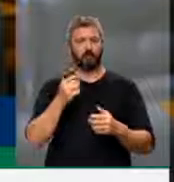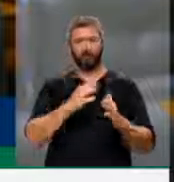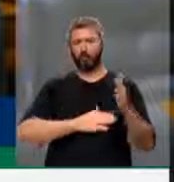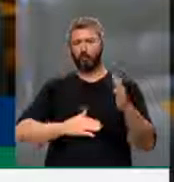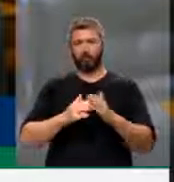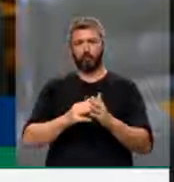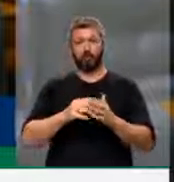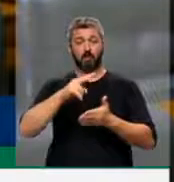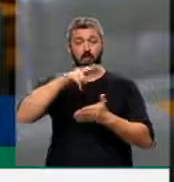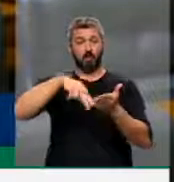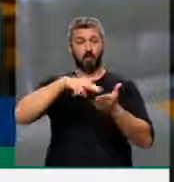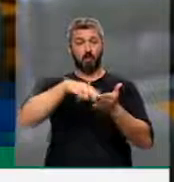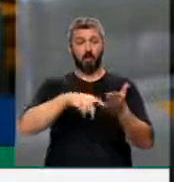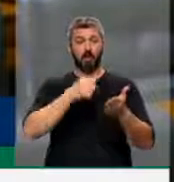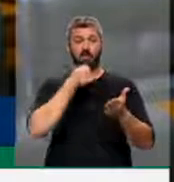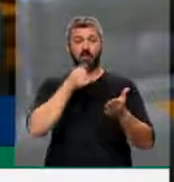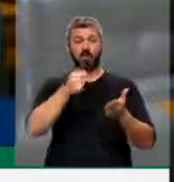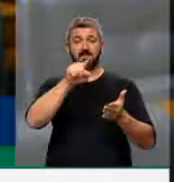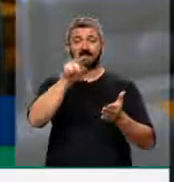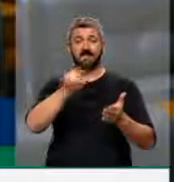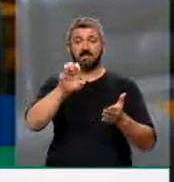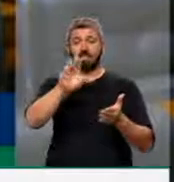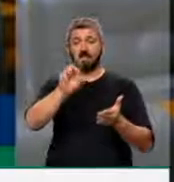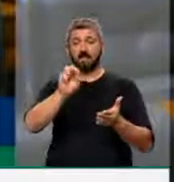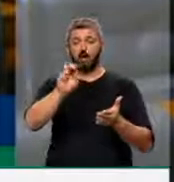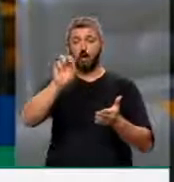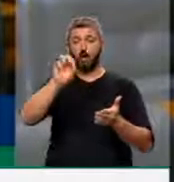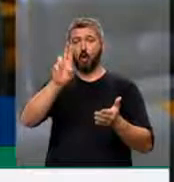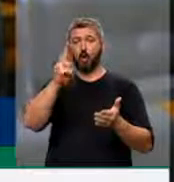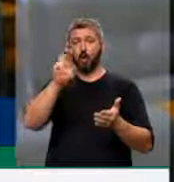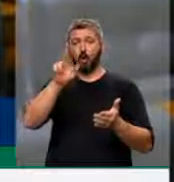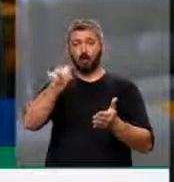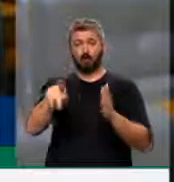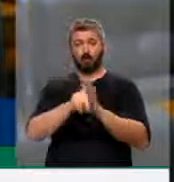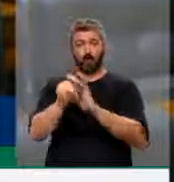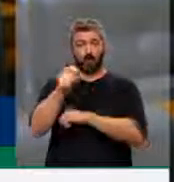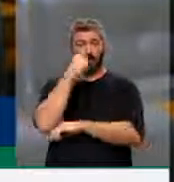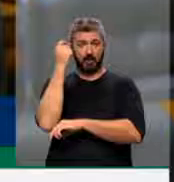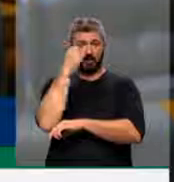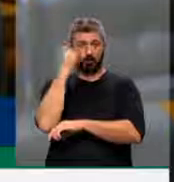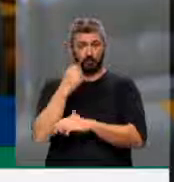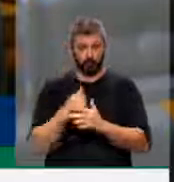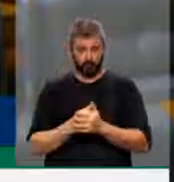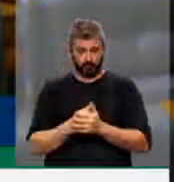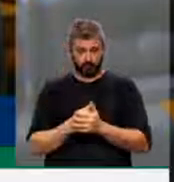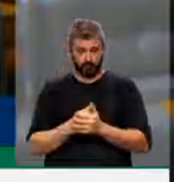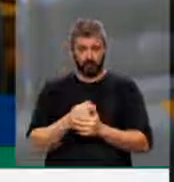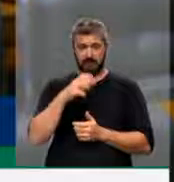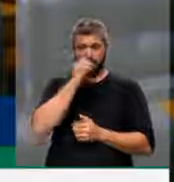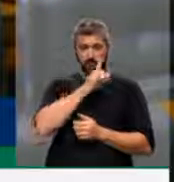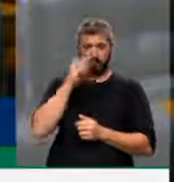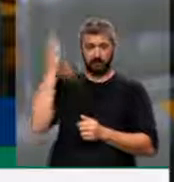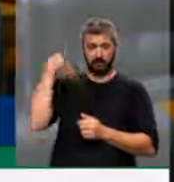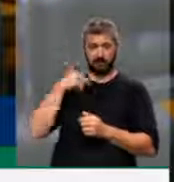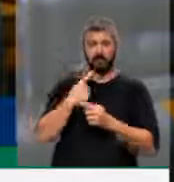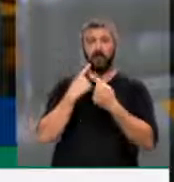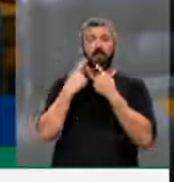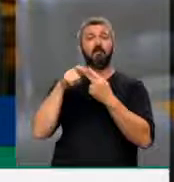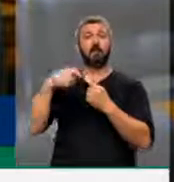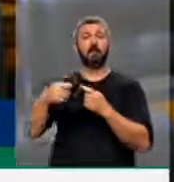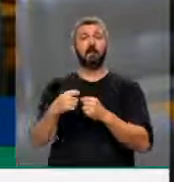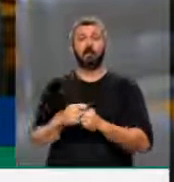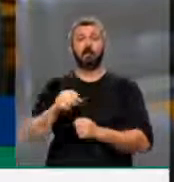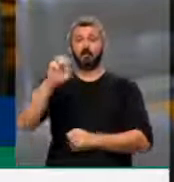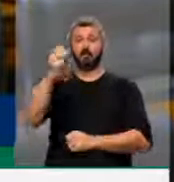da leitura da entrevista do jornal Zero Hora de Porto Alegre, no Rio Grande do Sul, do último final de semana, numa entrevista